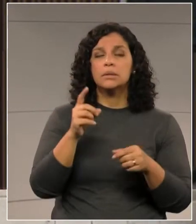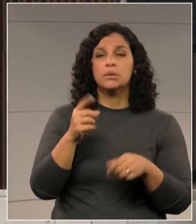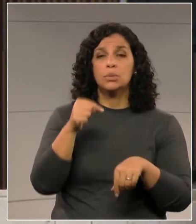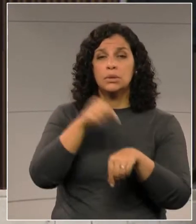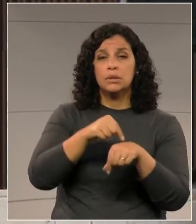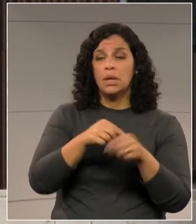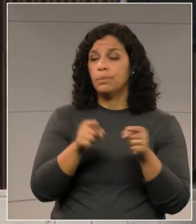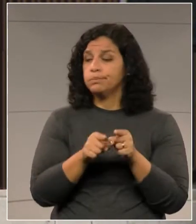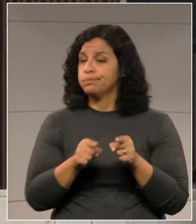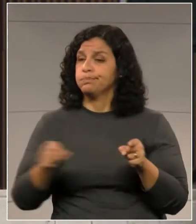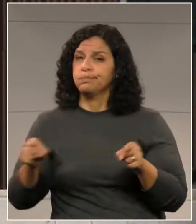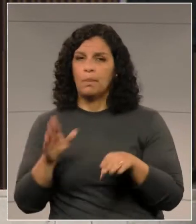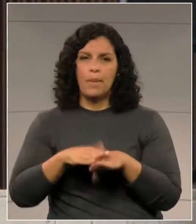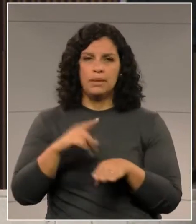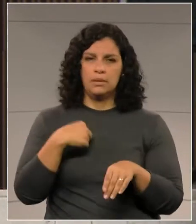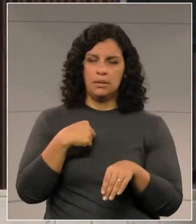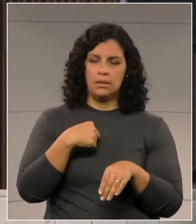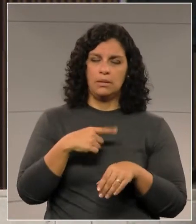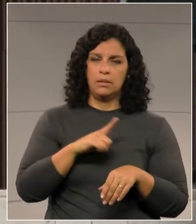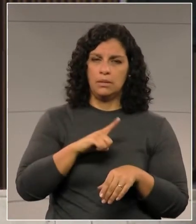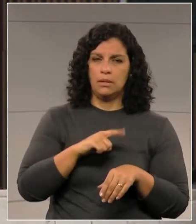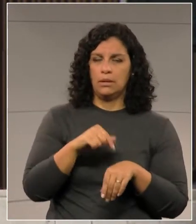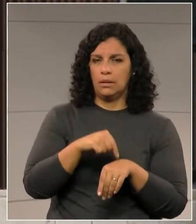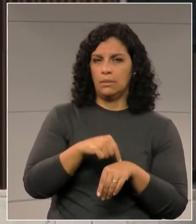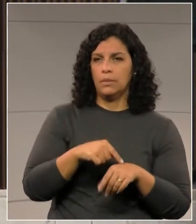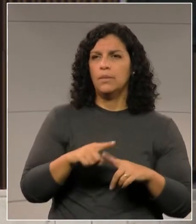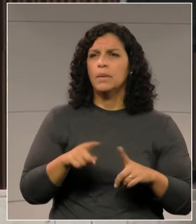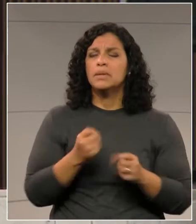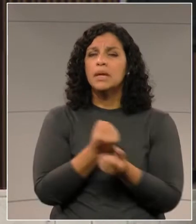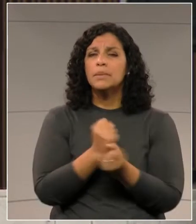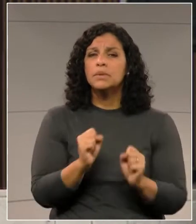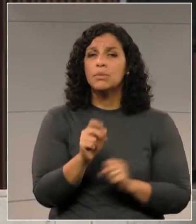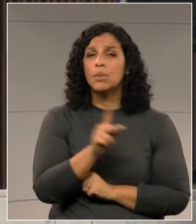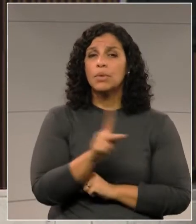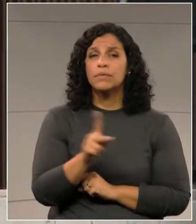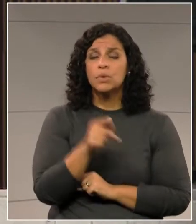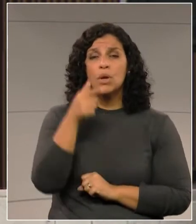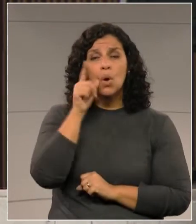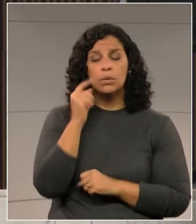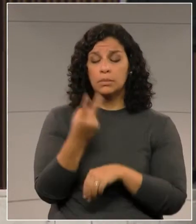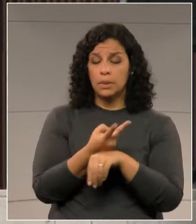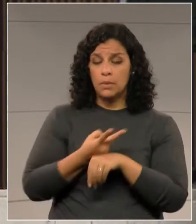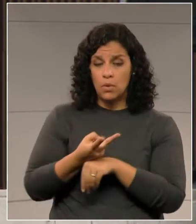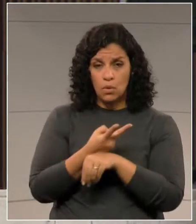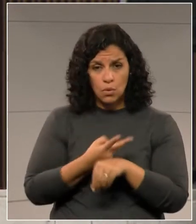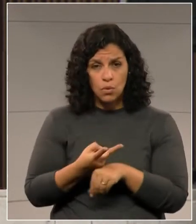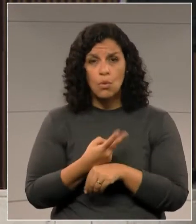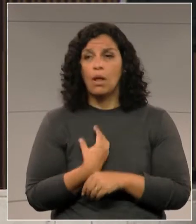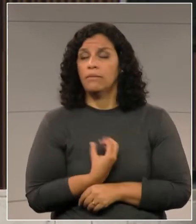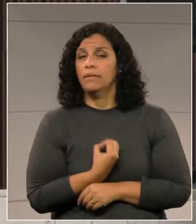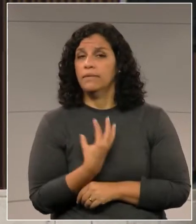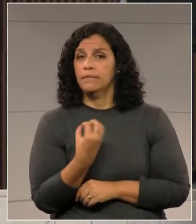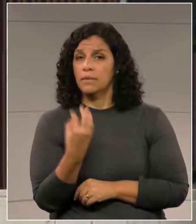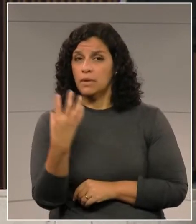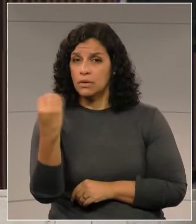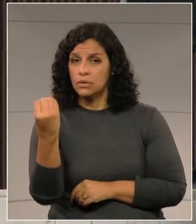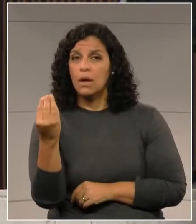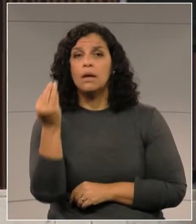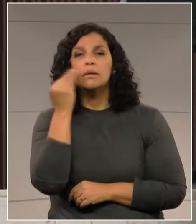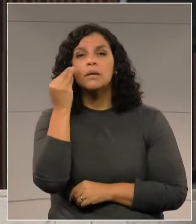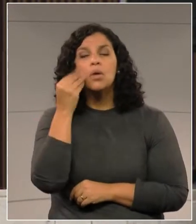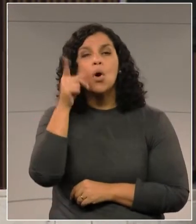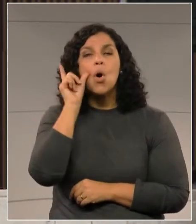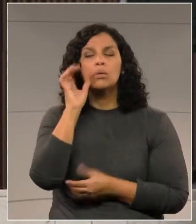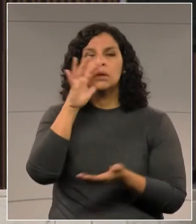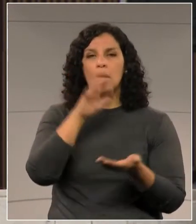Talvez houvesse a dilação do prazo. É impossível. Ontem uma professora, deputado Roussin, me procurou, ela vai viajar e tentou fazer